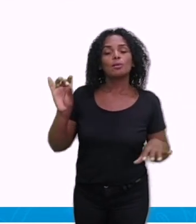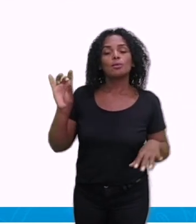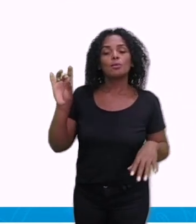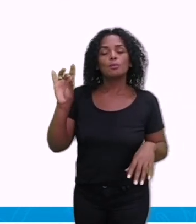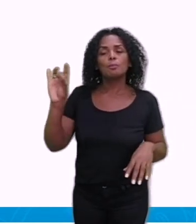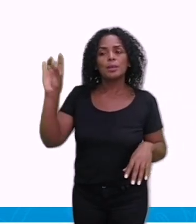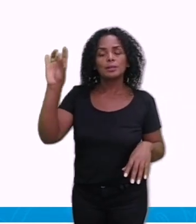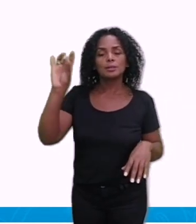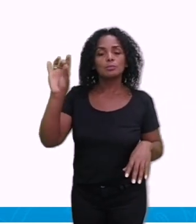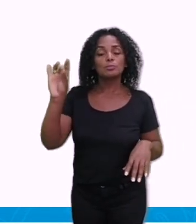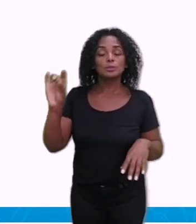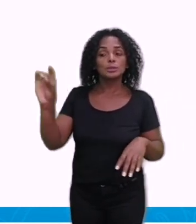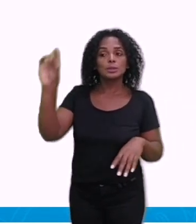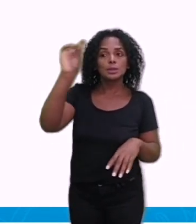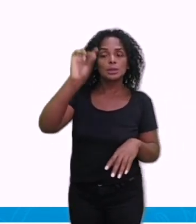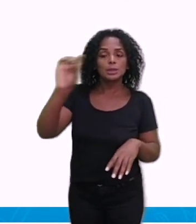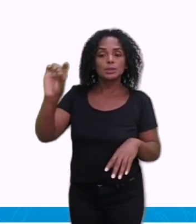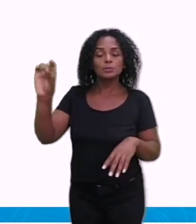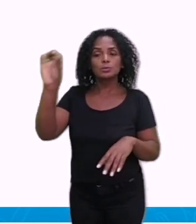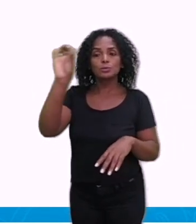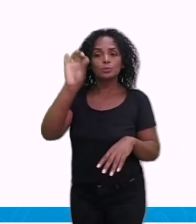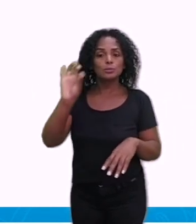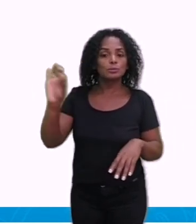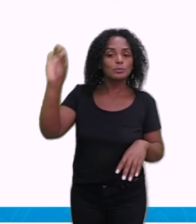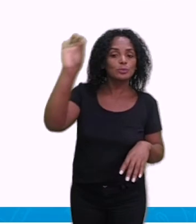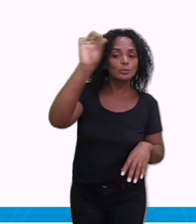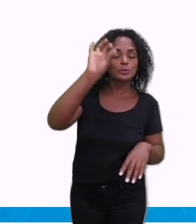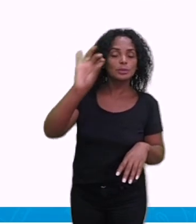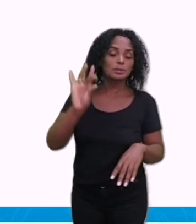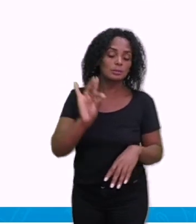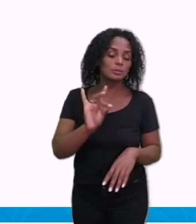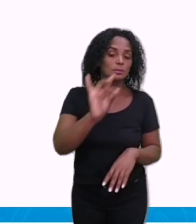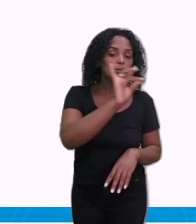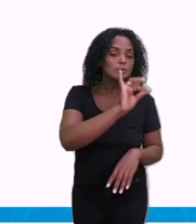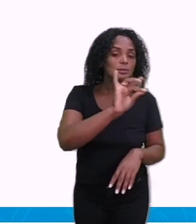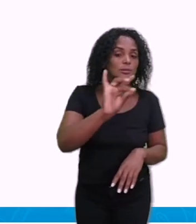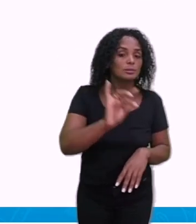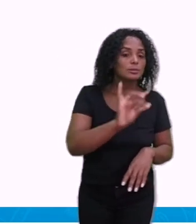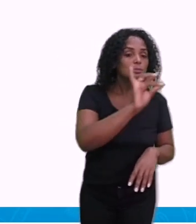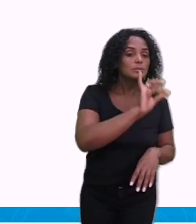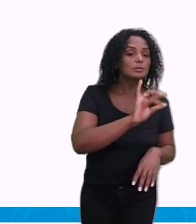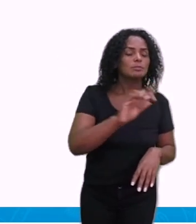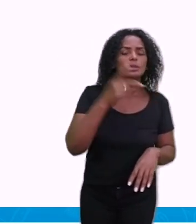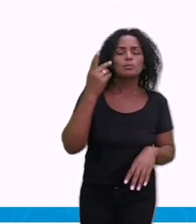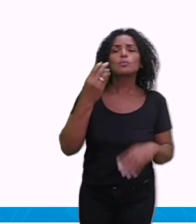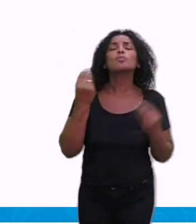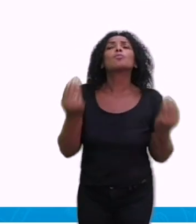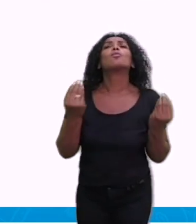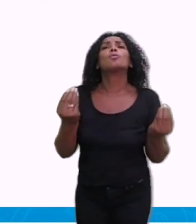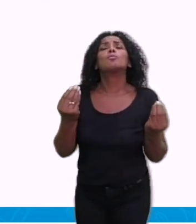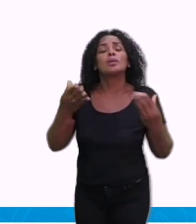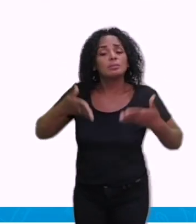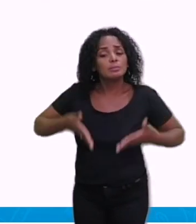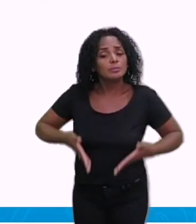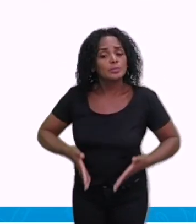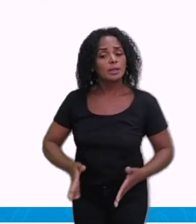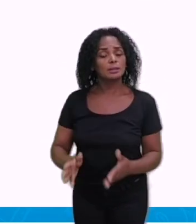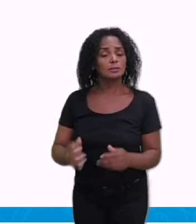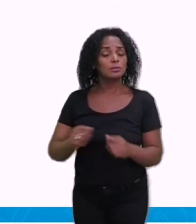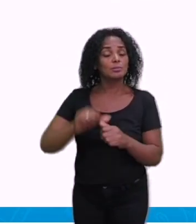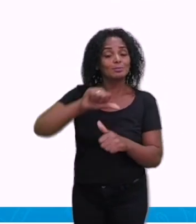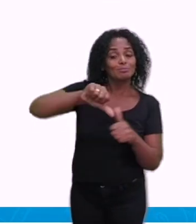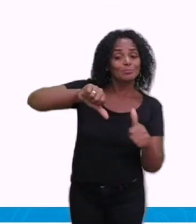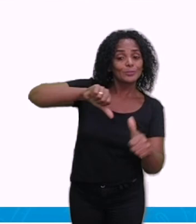aegypti. Falamos aí sobre o ciclo de reprodução dele, tá? Explicamos